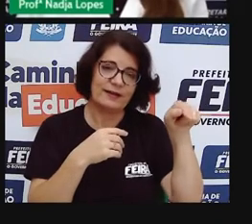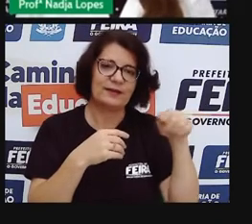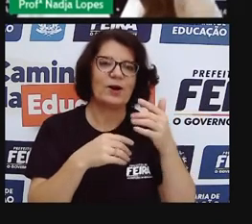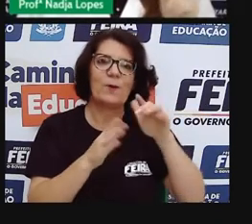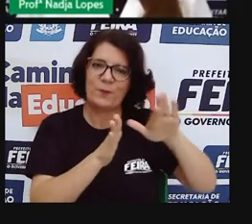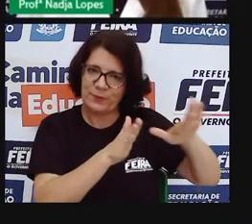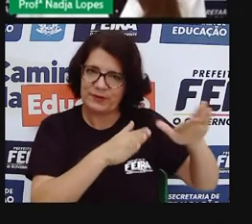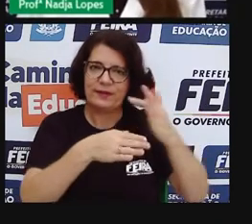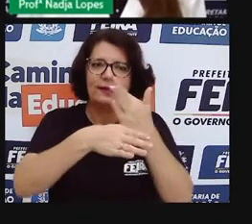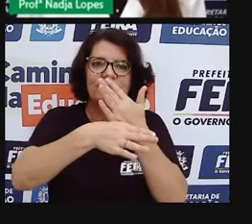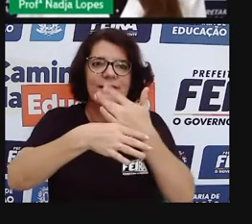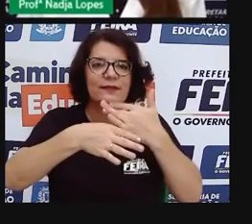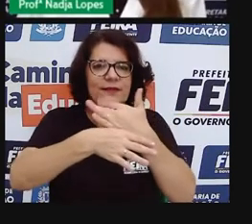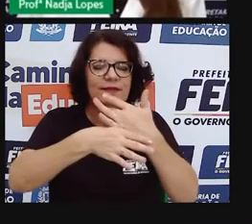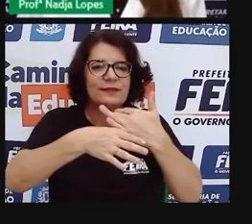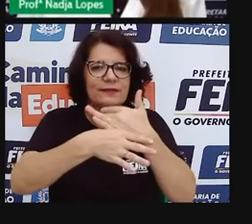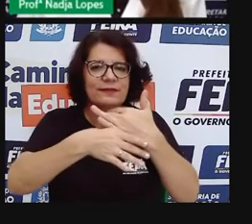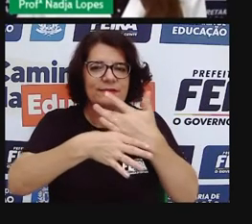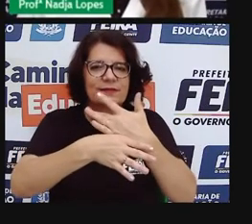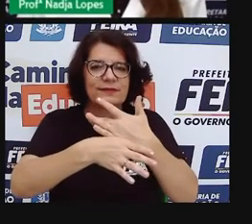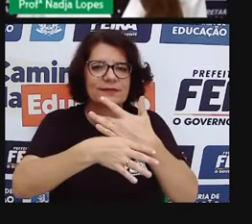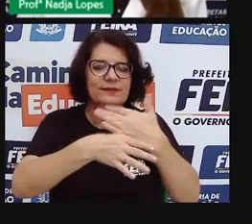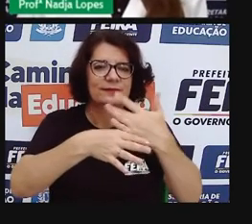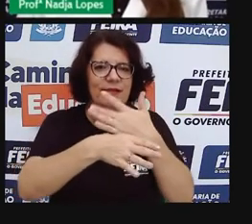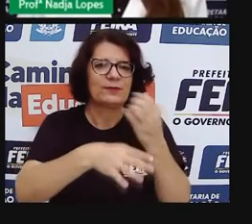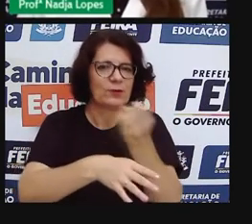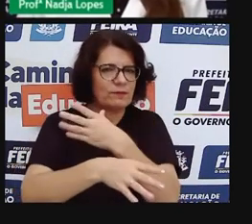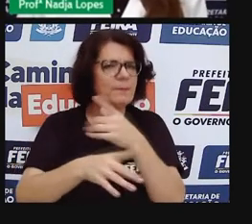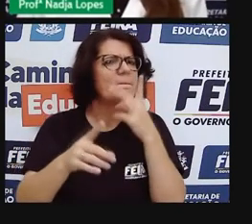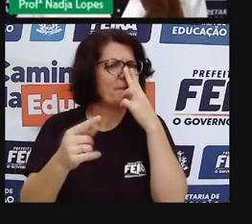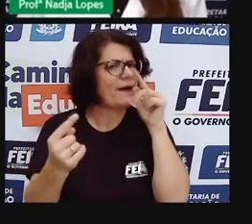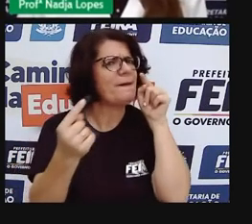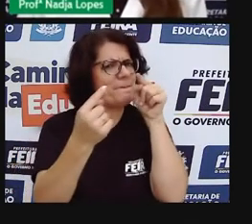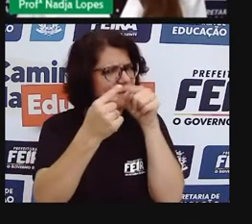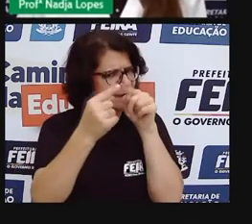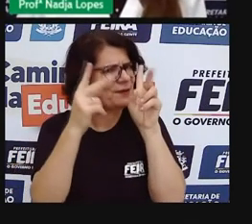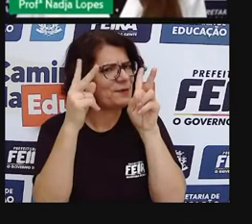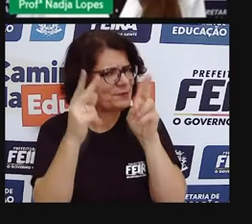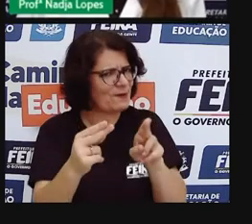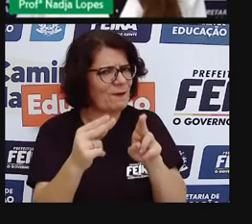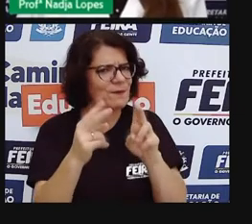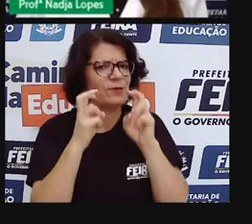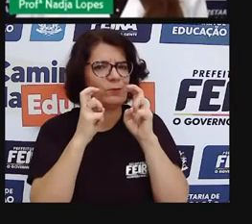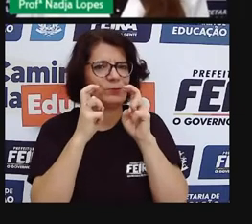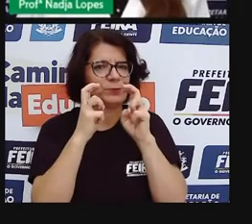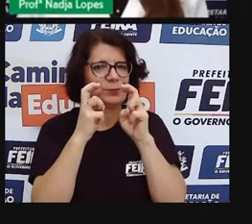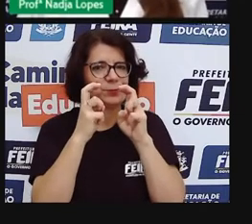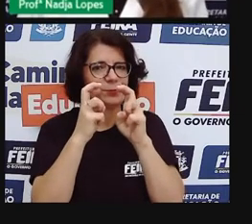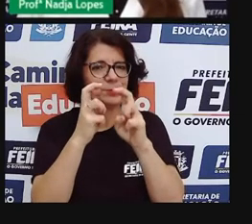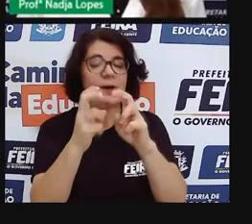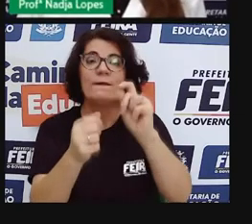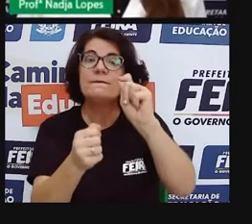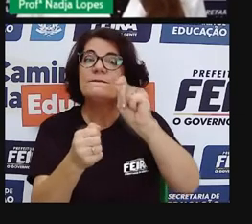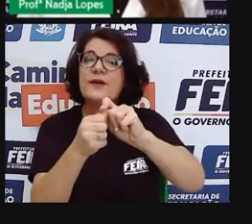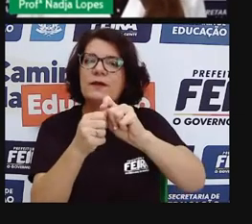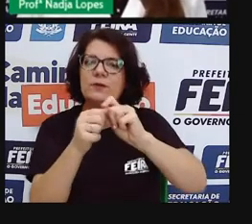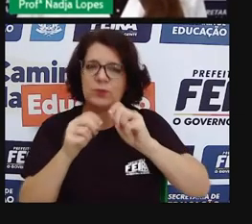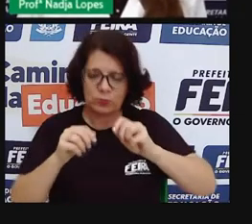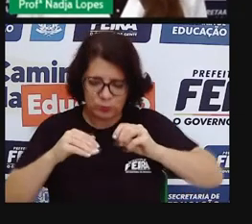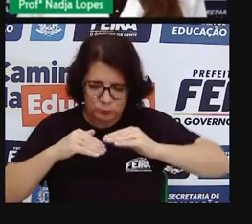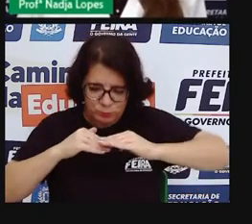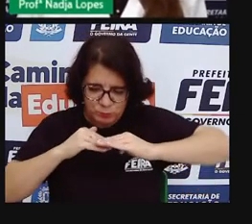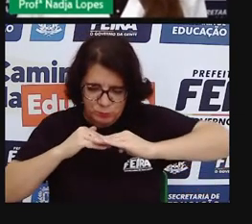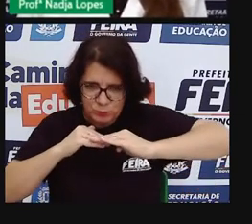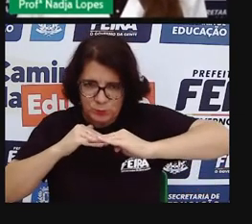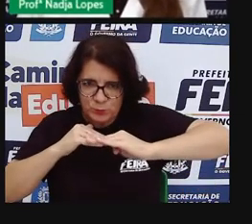também tem uma relação com esse trem. Fizeram aquela estação, mas as linhas ferroviárias